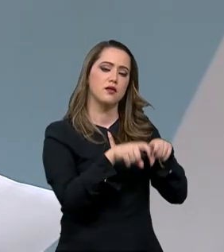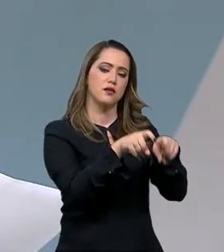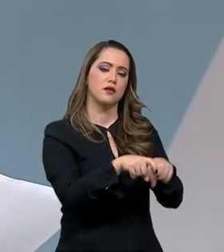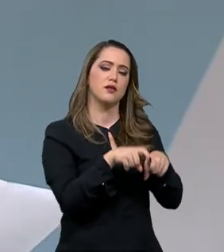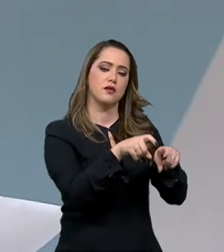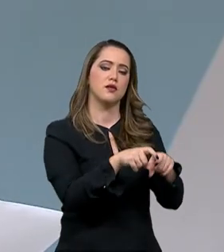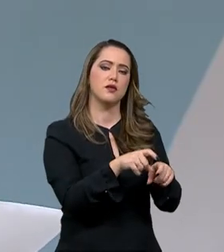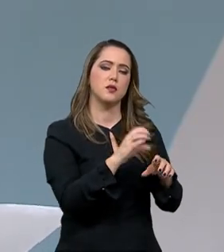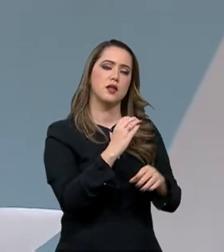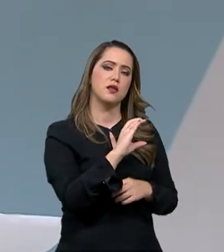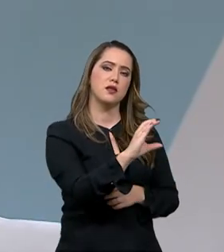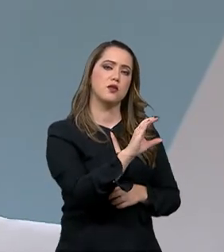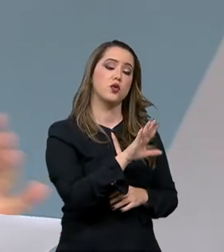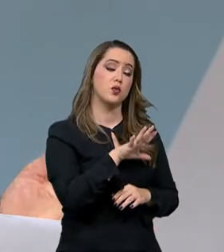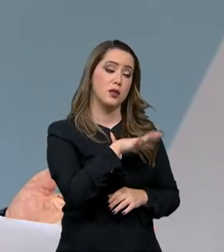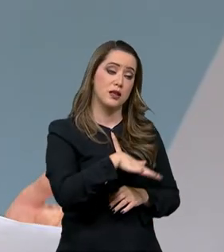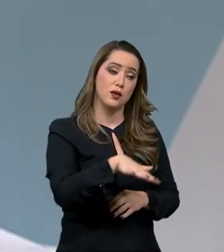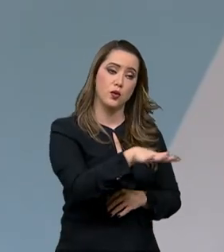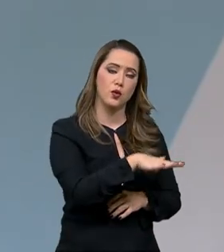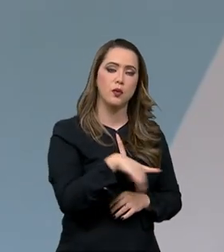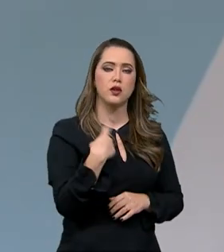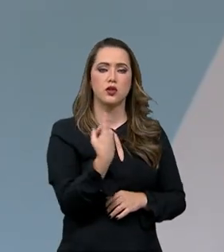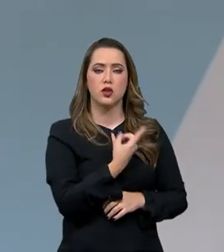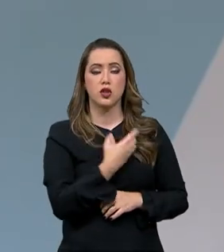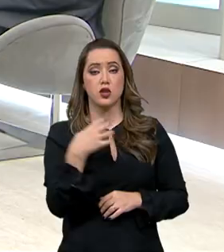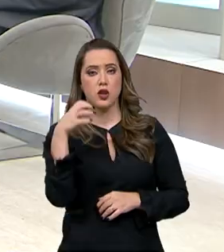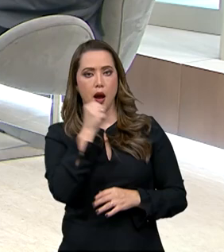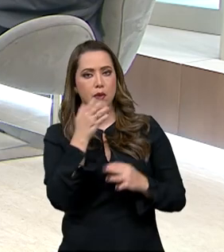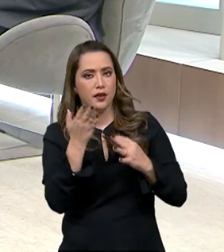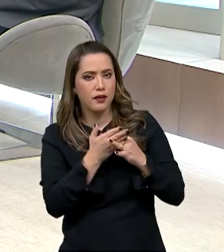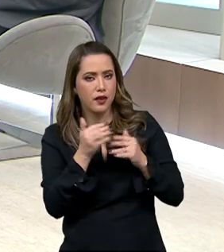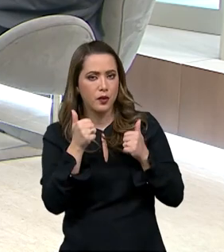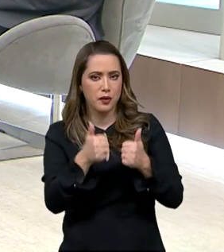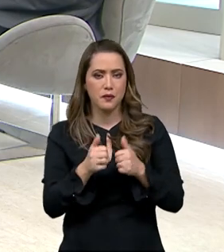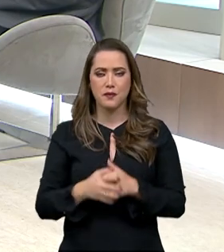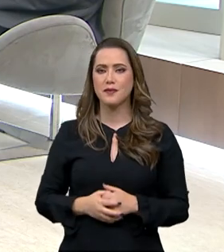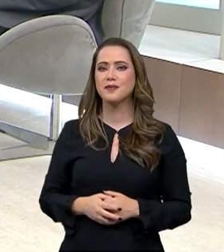desenvolvimento científico para este setor. A gente vai fazer agora um intervalo, está bem?